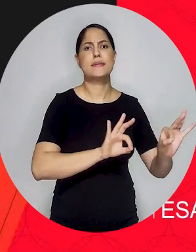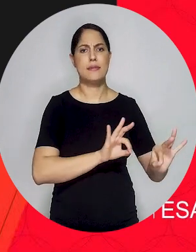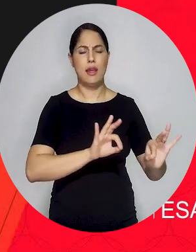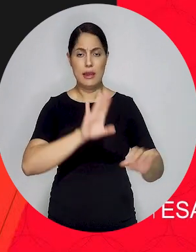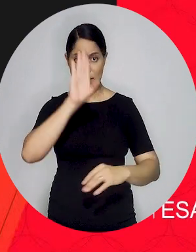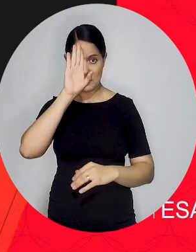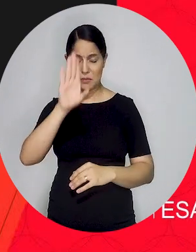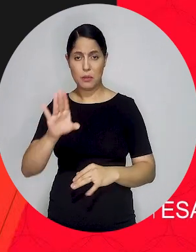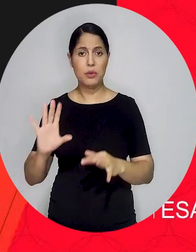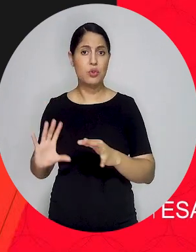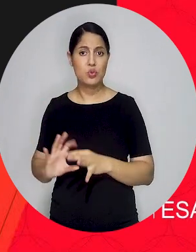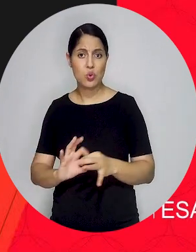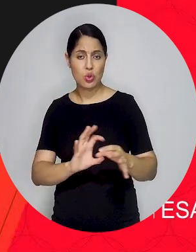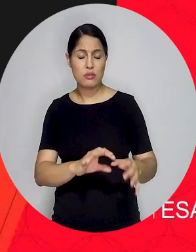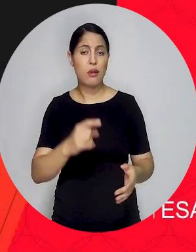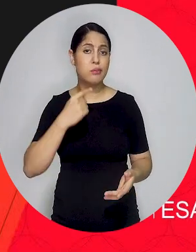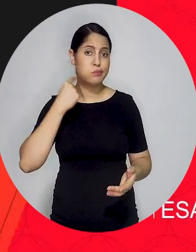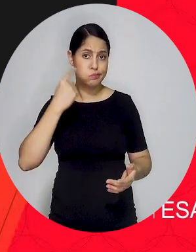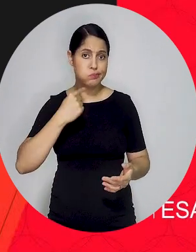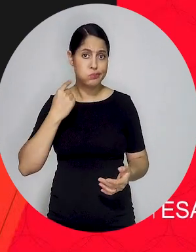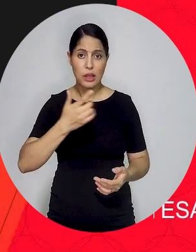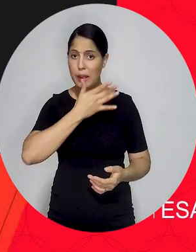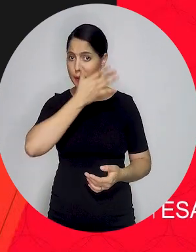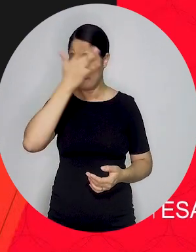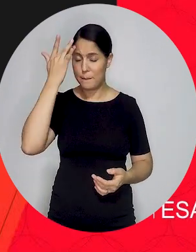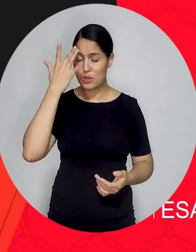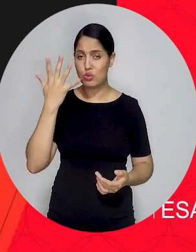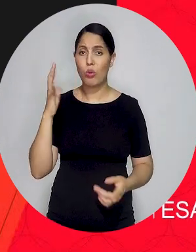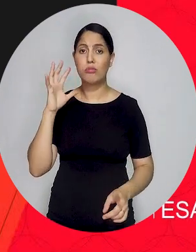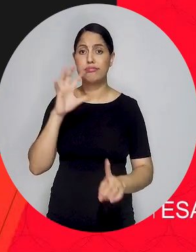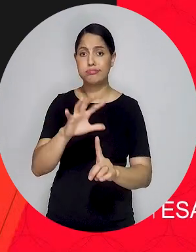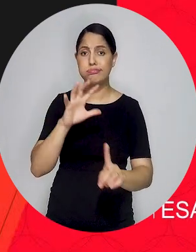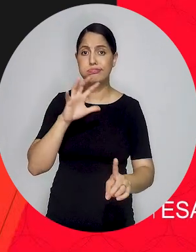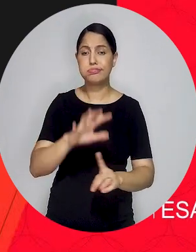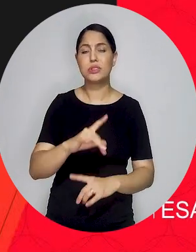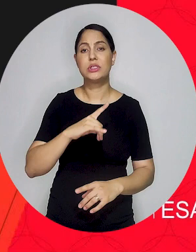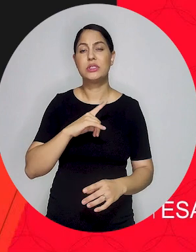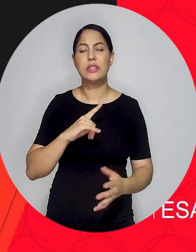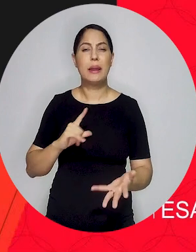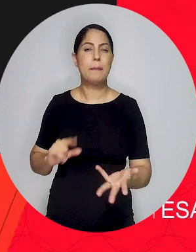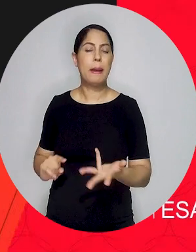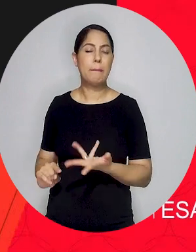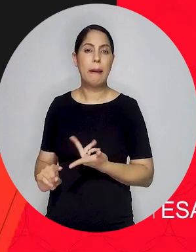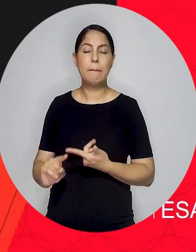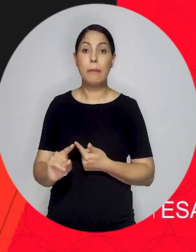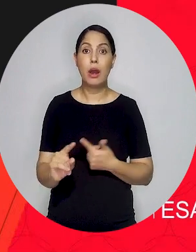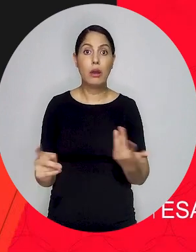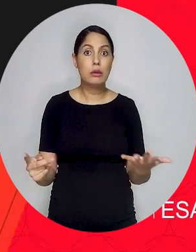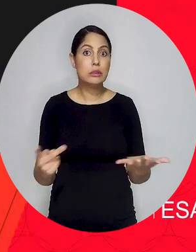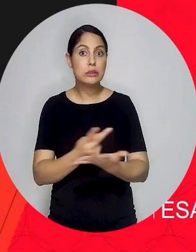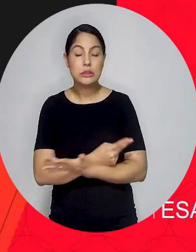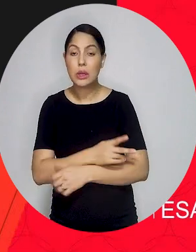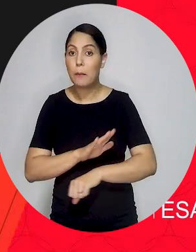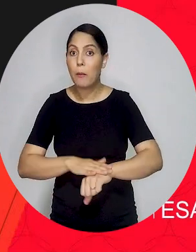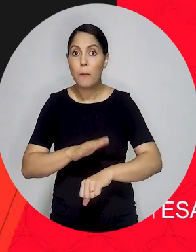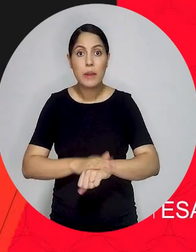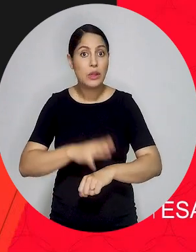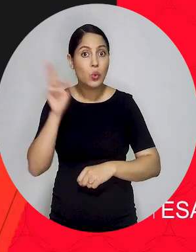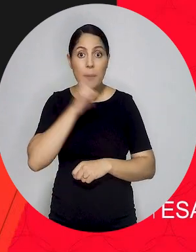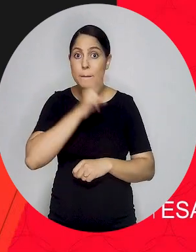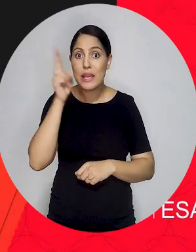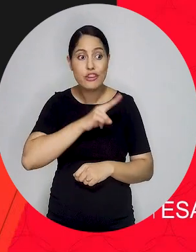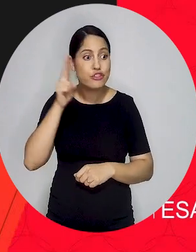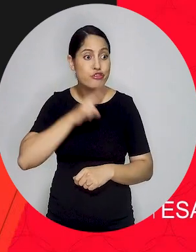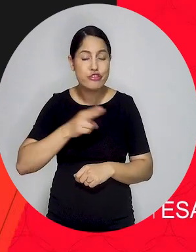organizado em relação ao qual diferentes atores, inclusive advogados, mas também pessoas atingidas e